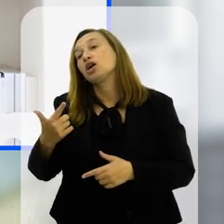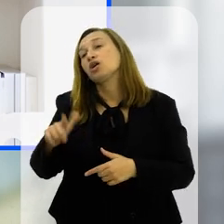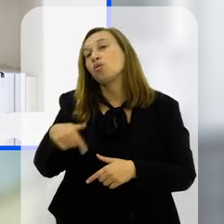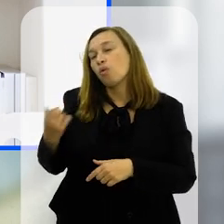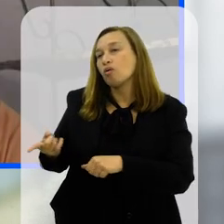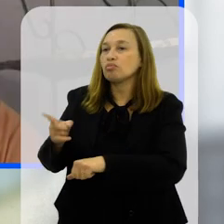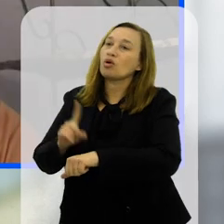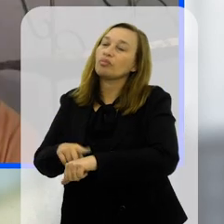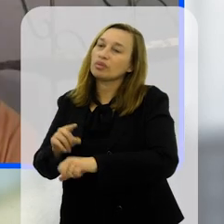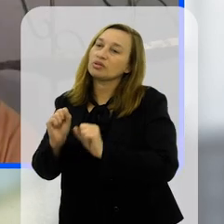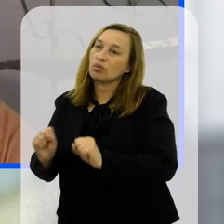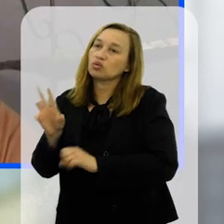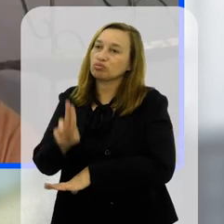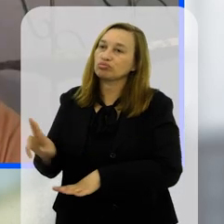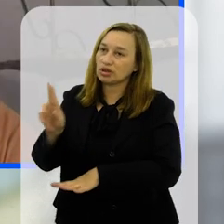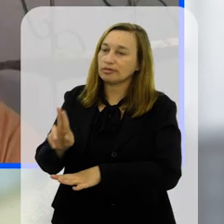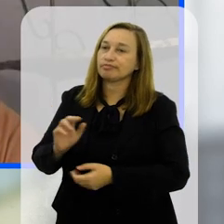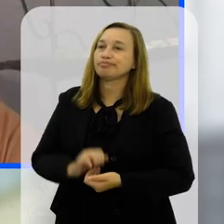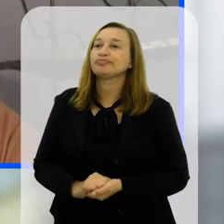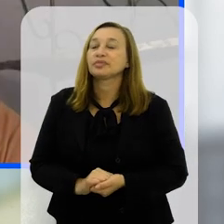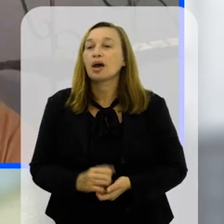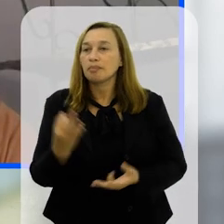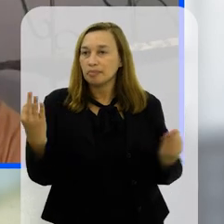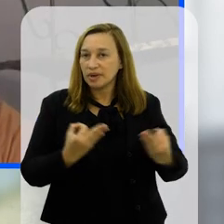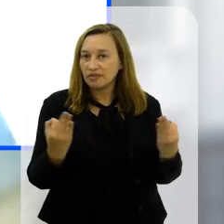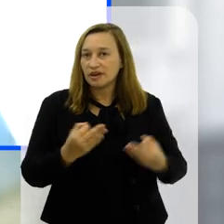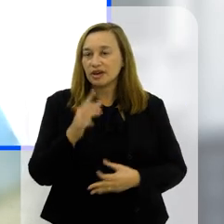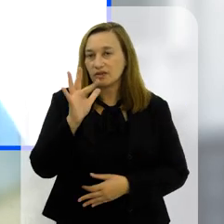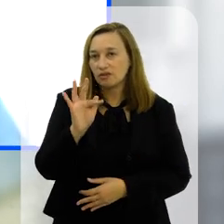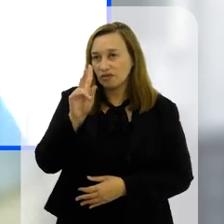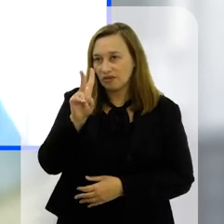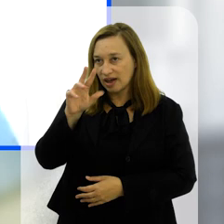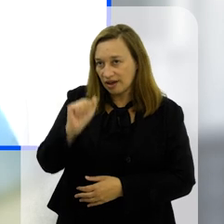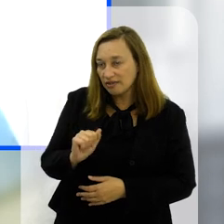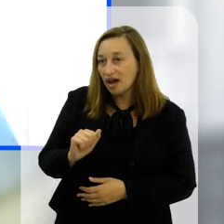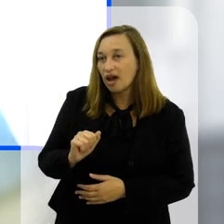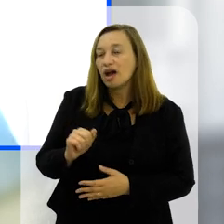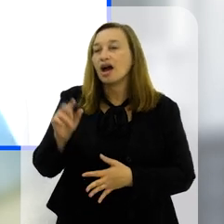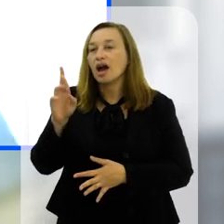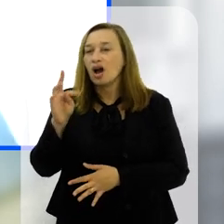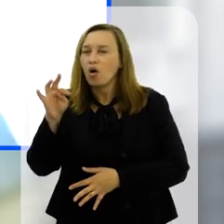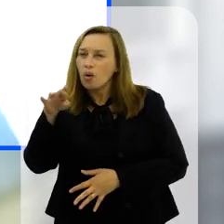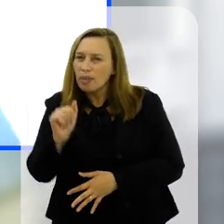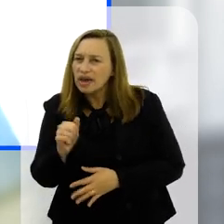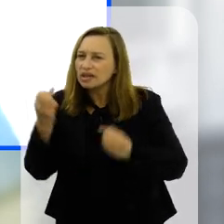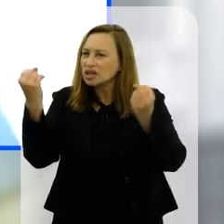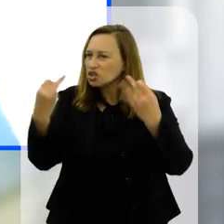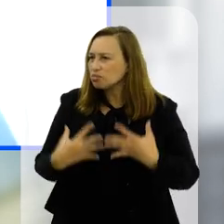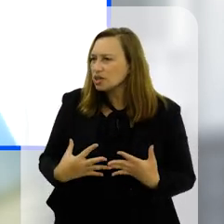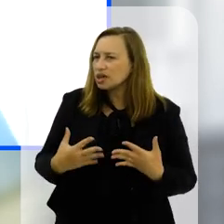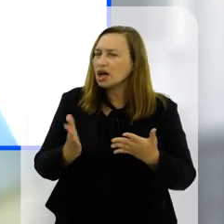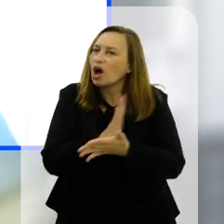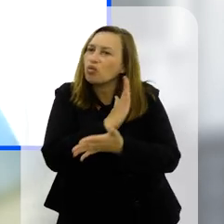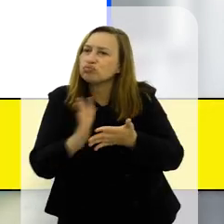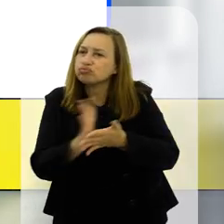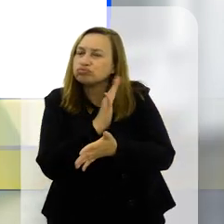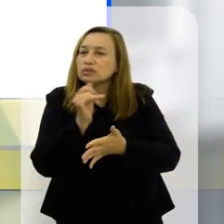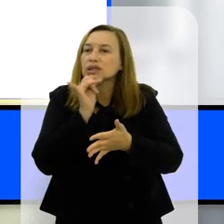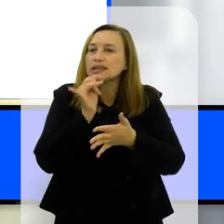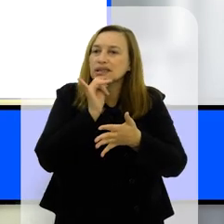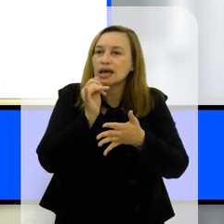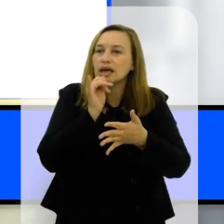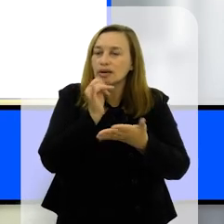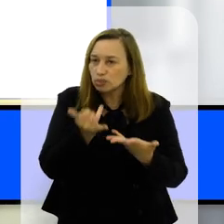uso desse celular é perfeito Flávio assim acho que a Roberta ela traz aqui alguns exemplos né de uma